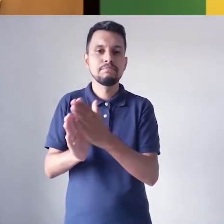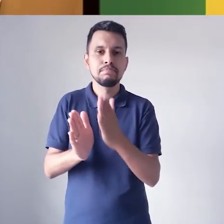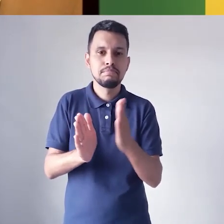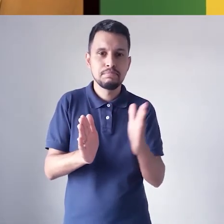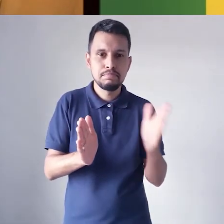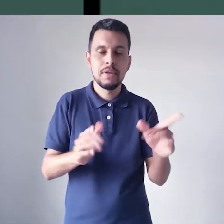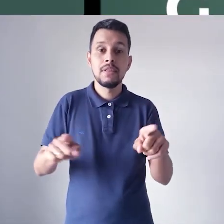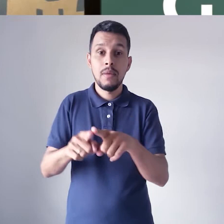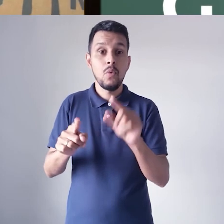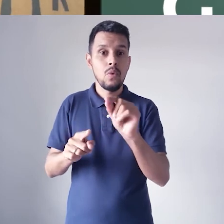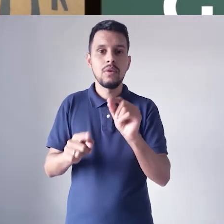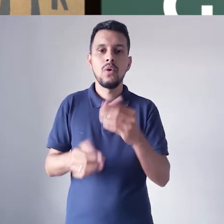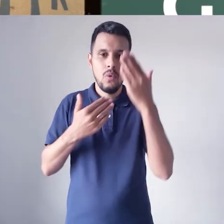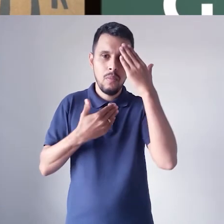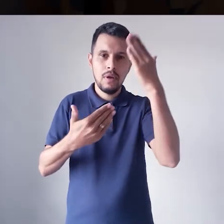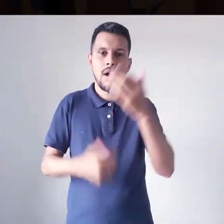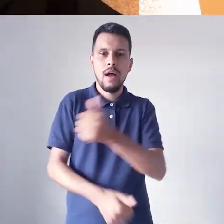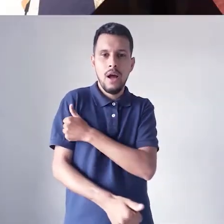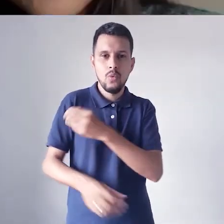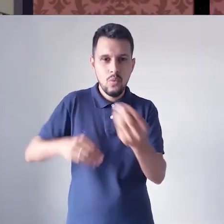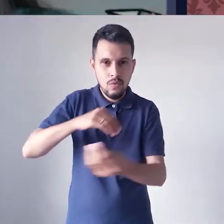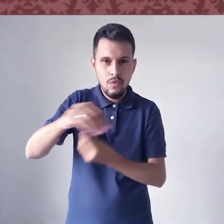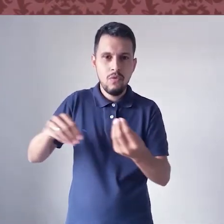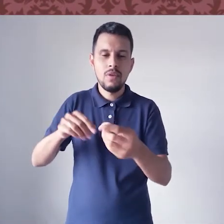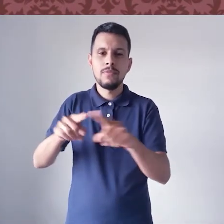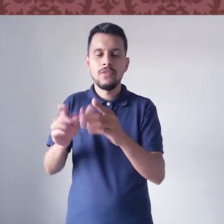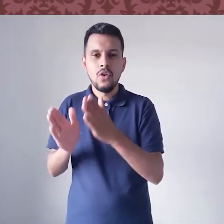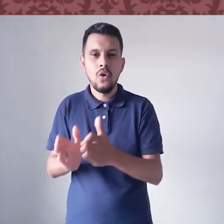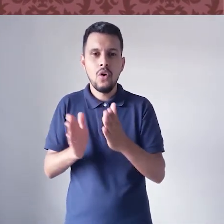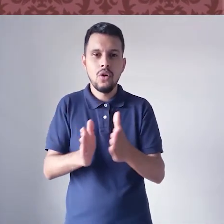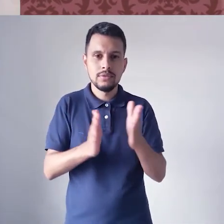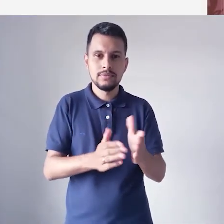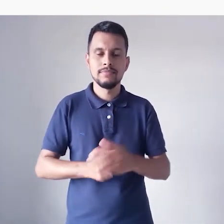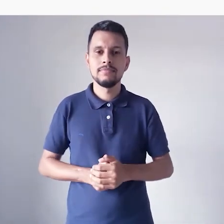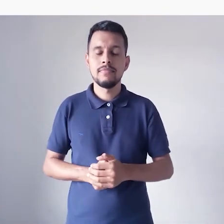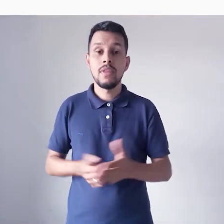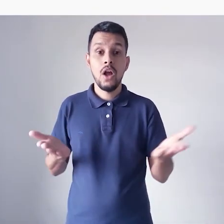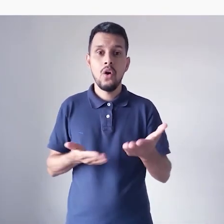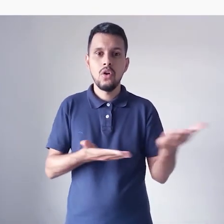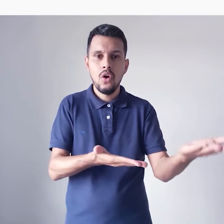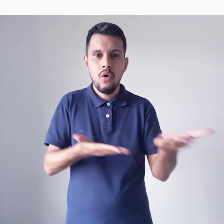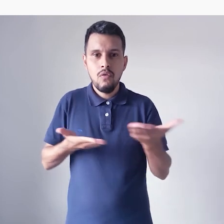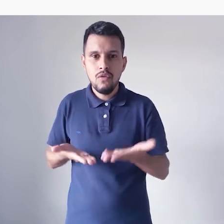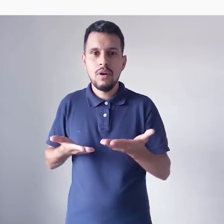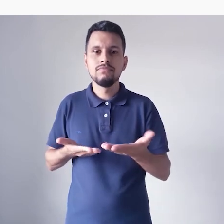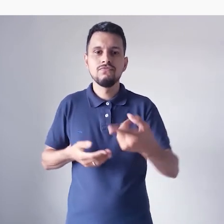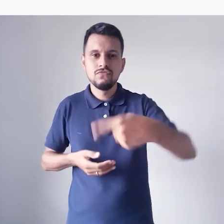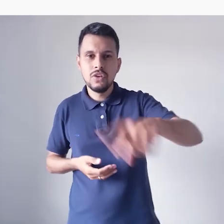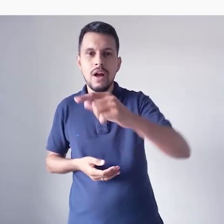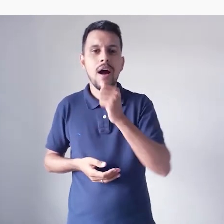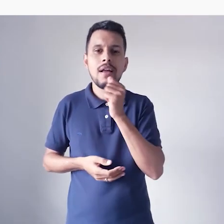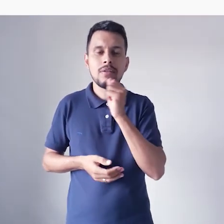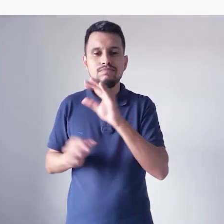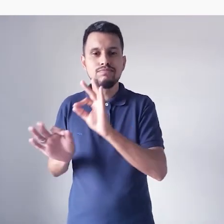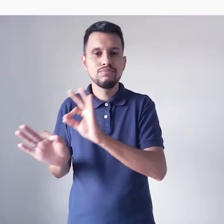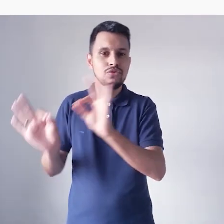pesquisa, a produção. E convidar quem não assistiu ainda a acessar a playlist que está